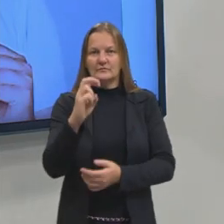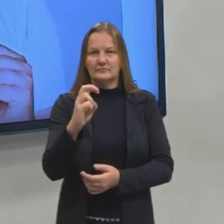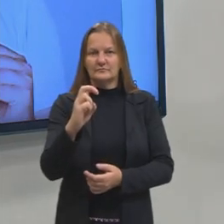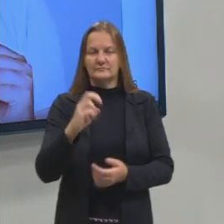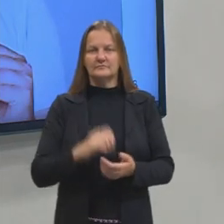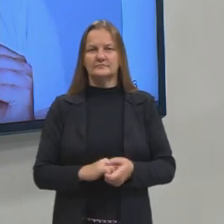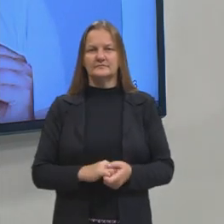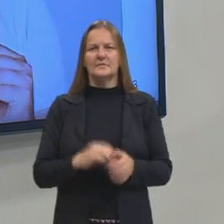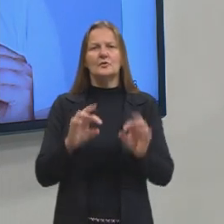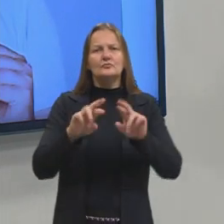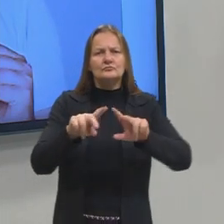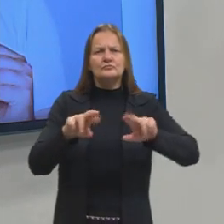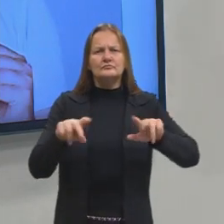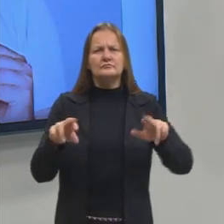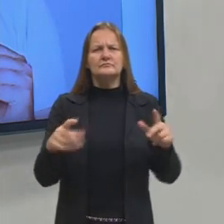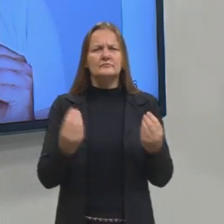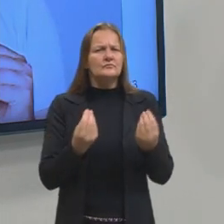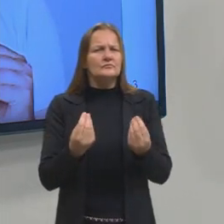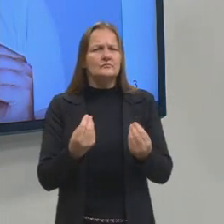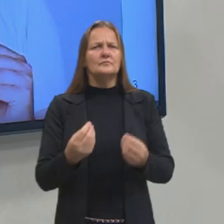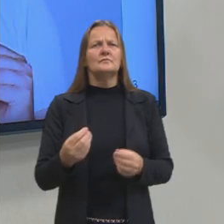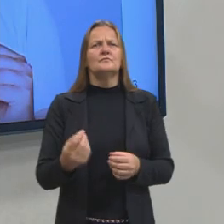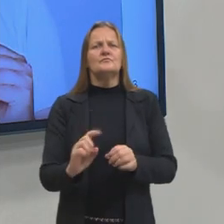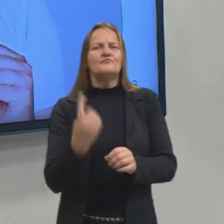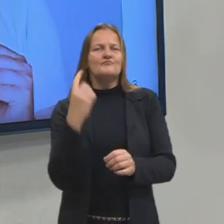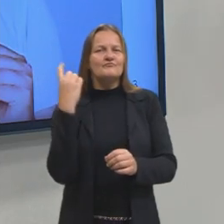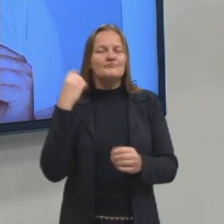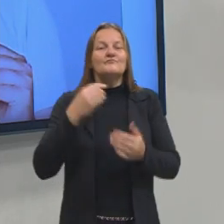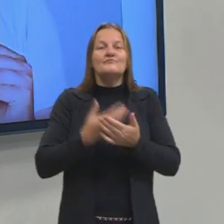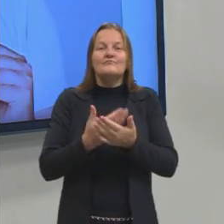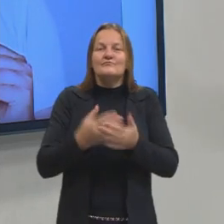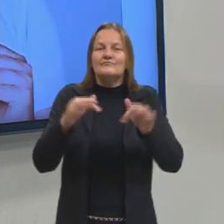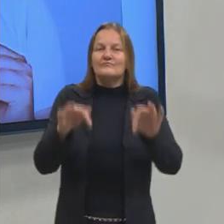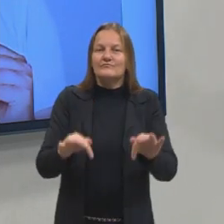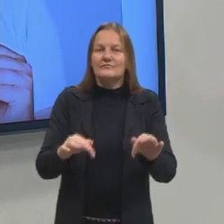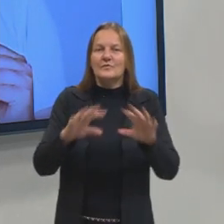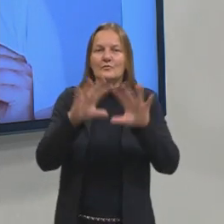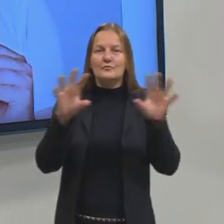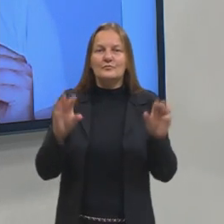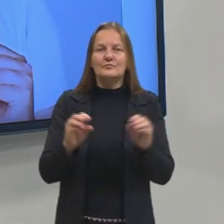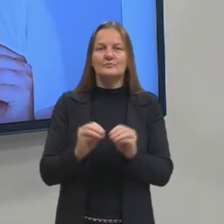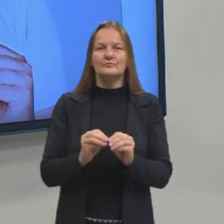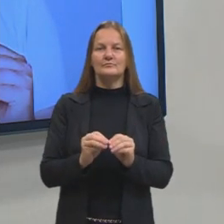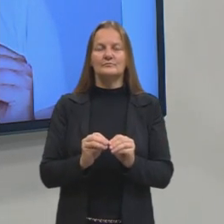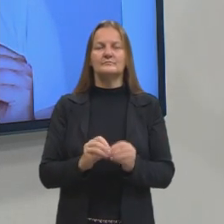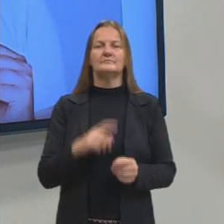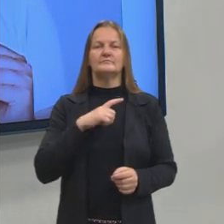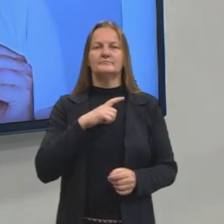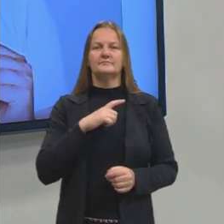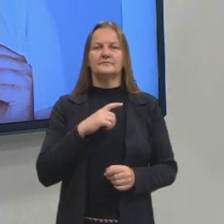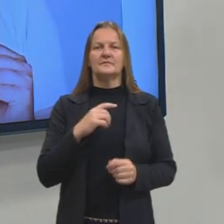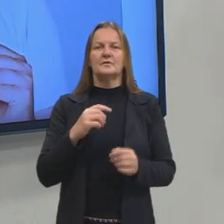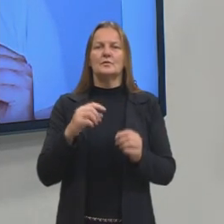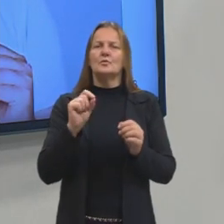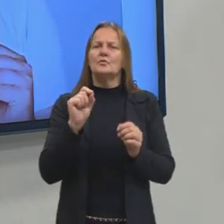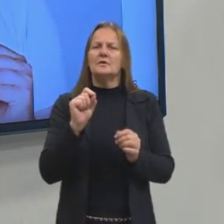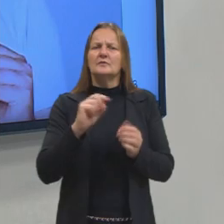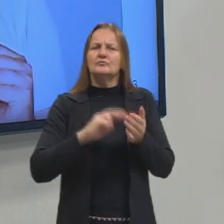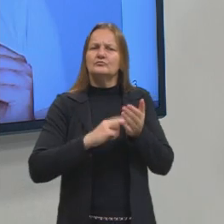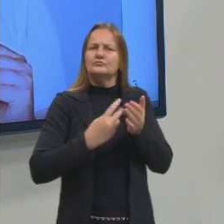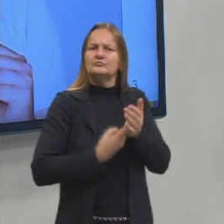falar sobre essa diferença. E lá no finalzinho da aula, no meu resumo, eu comentei para vocês sobre sentido